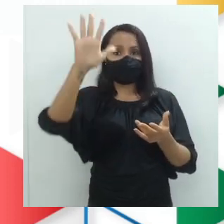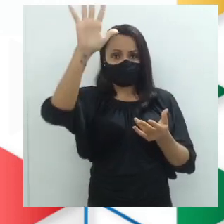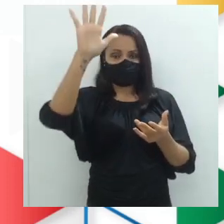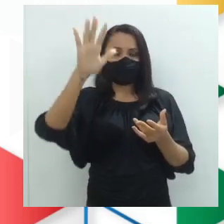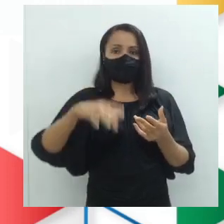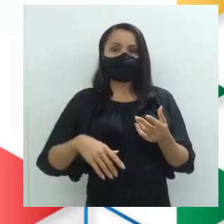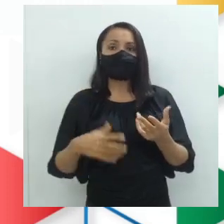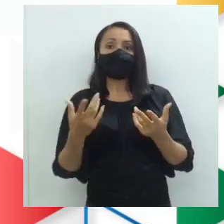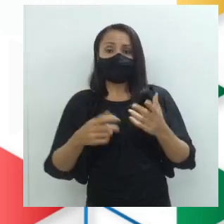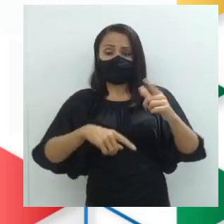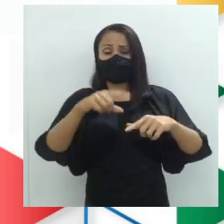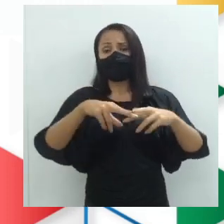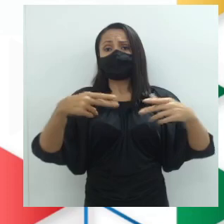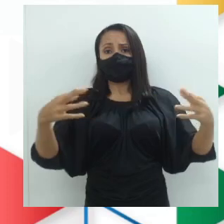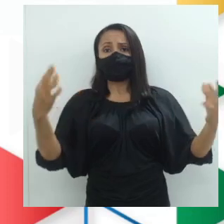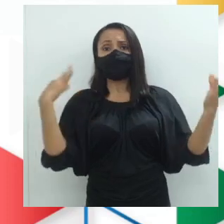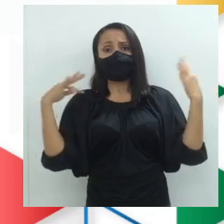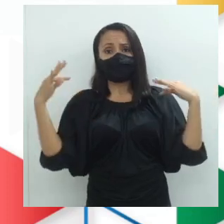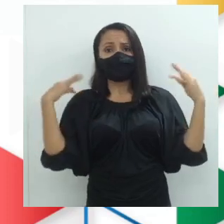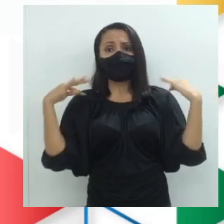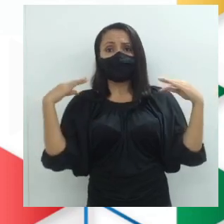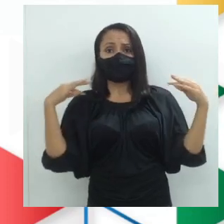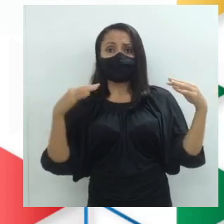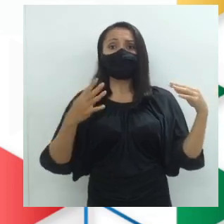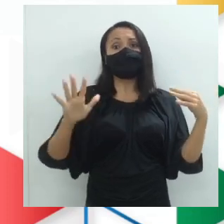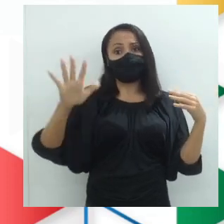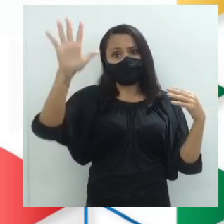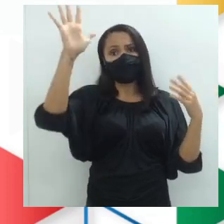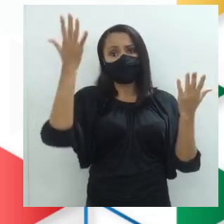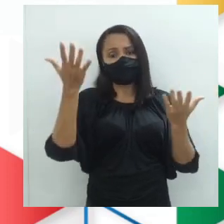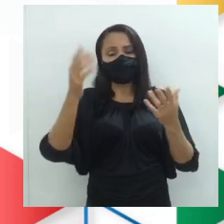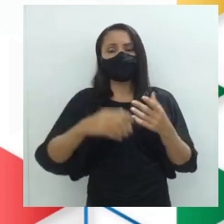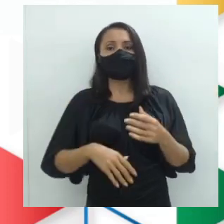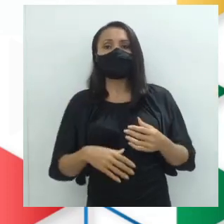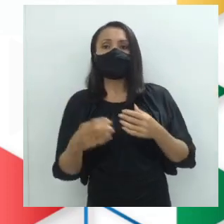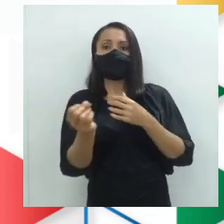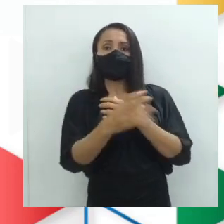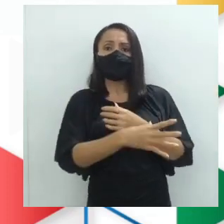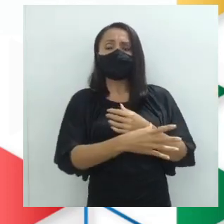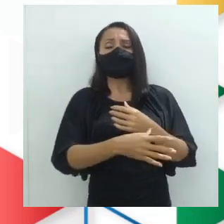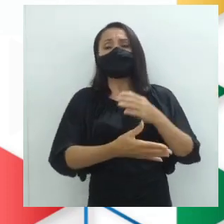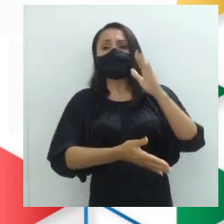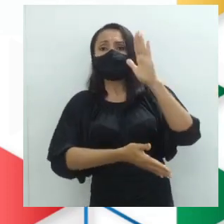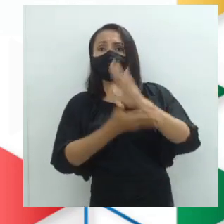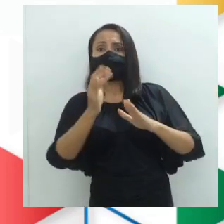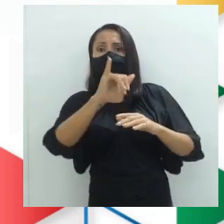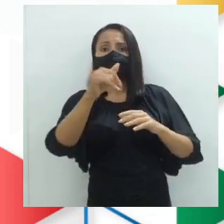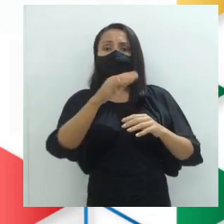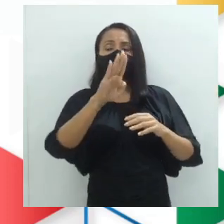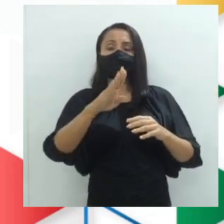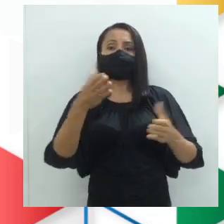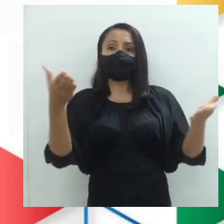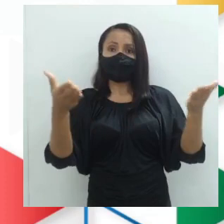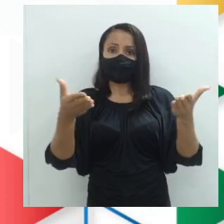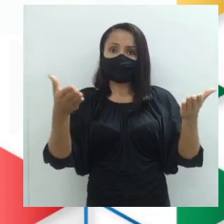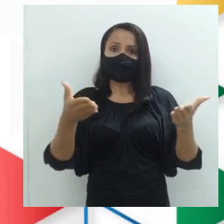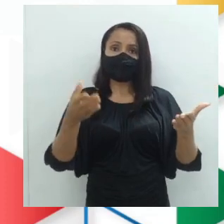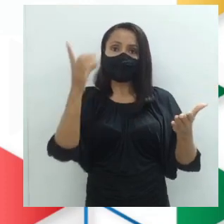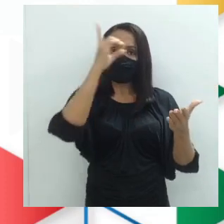produtos para turistas são mais caros. E o segundo, quando diz, novo, viagem do JB, agora aos domingos.